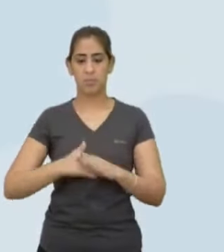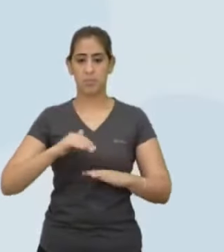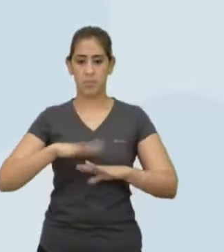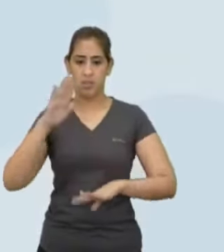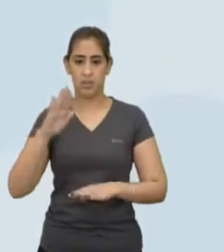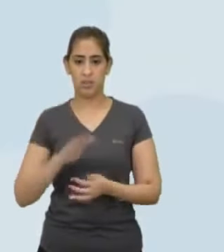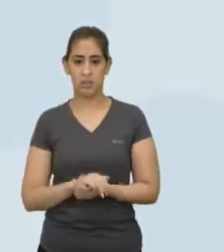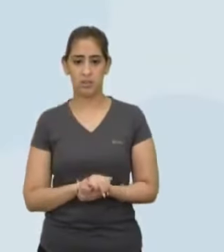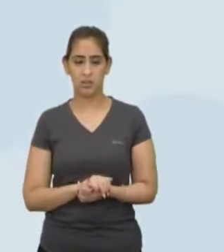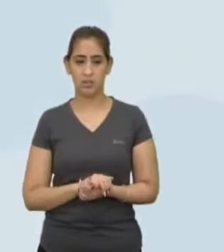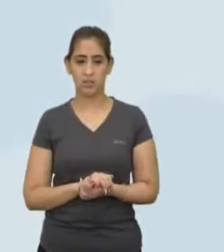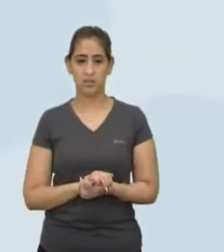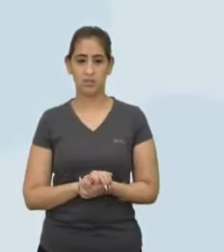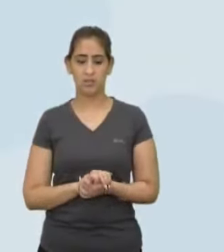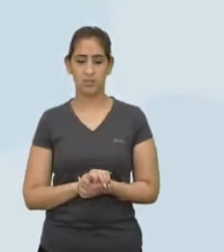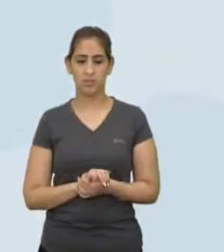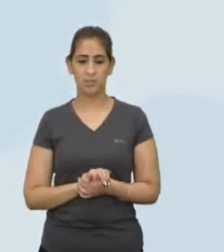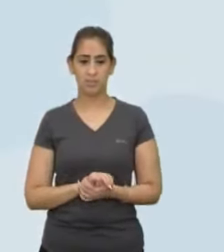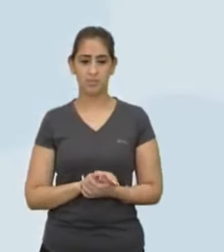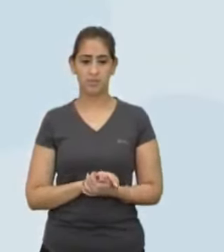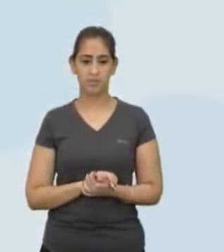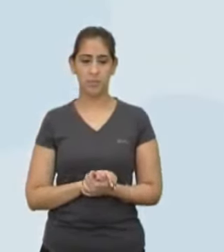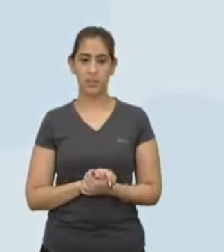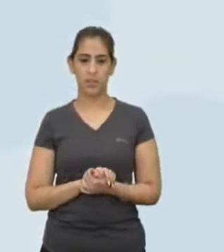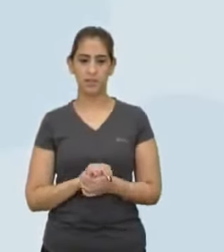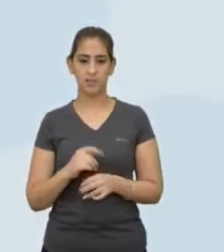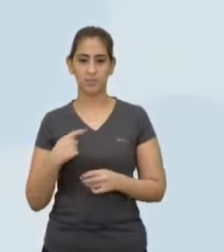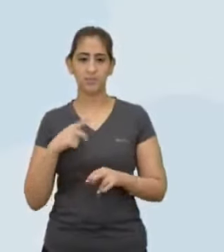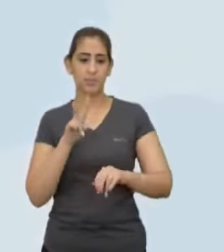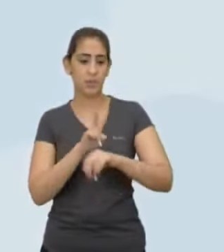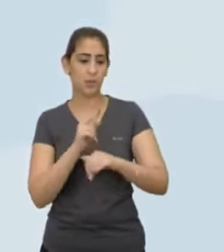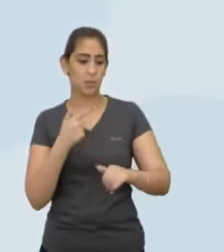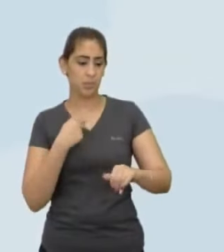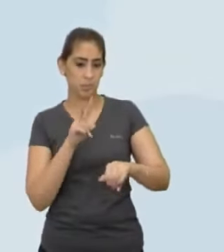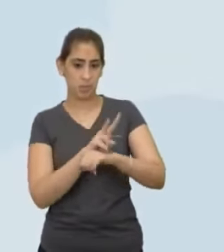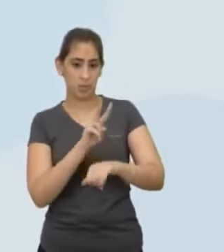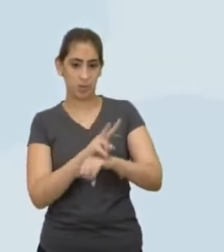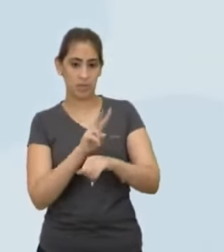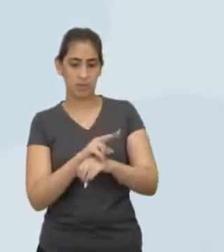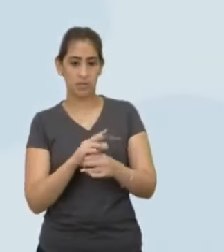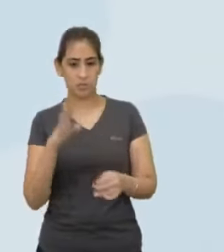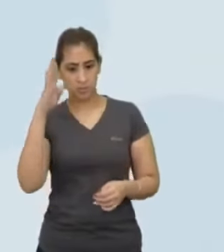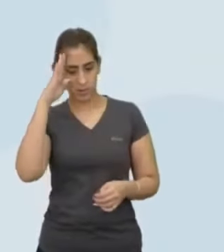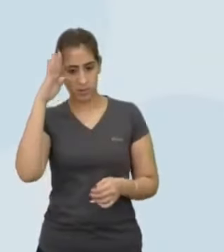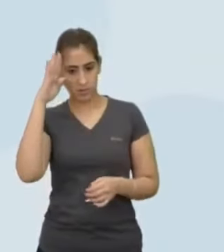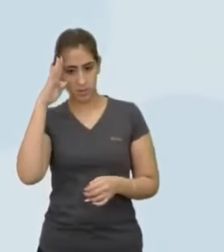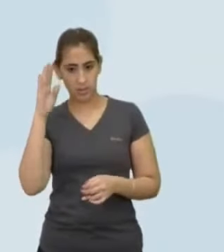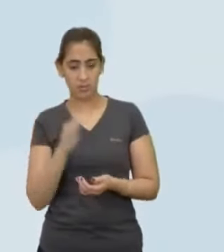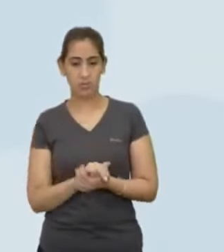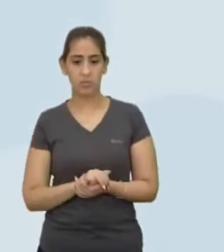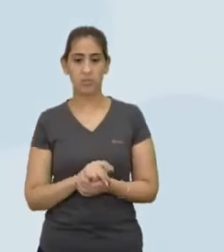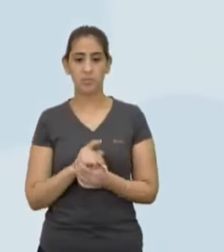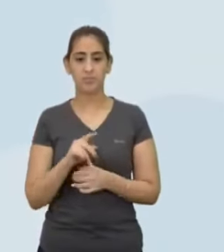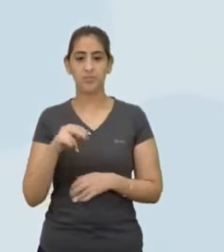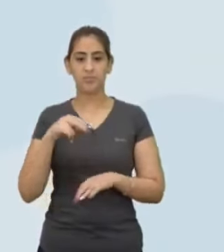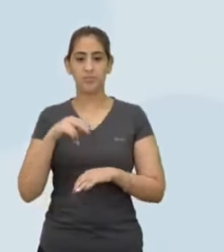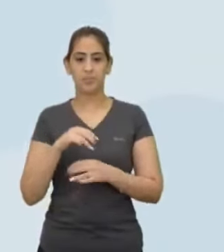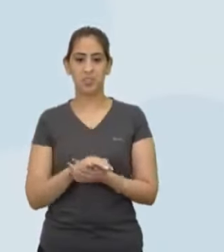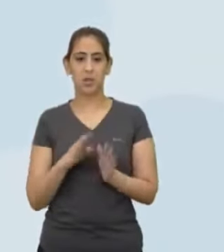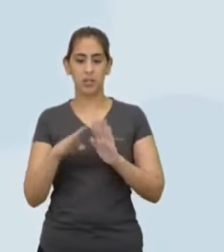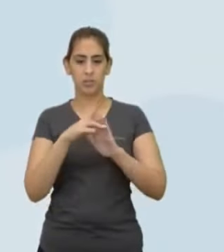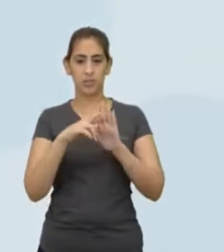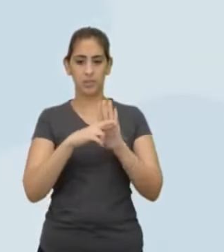contas Envolve grana Porque são exércitos mercenários E as normas Que vão